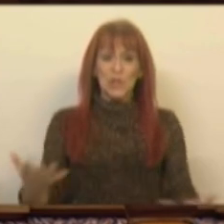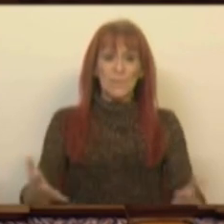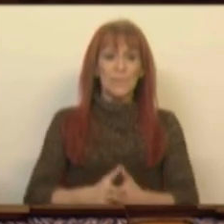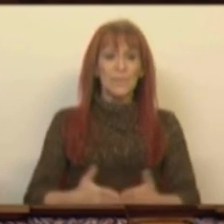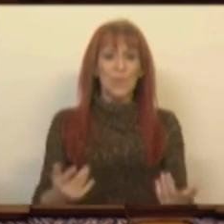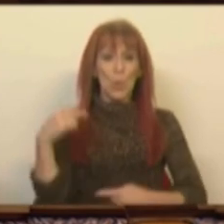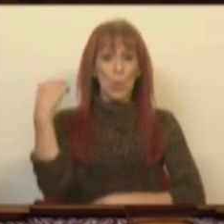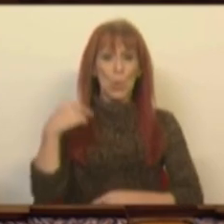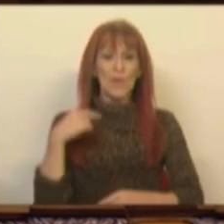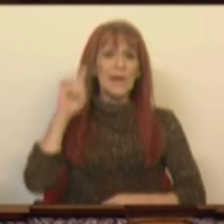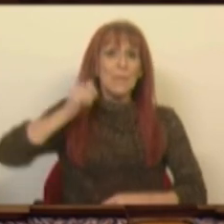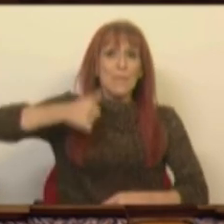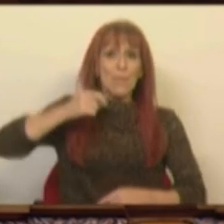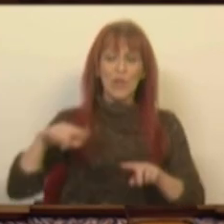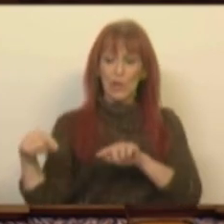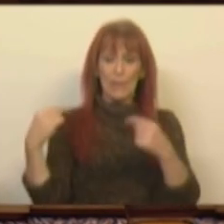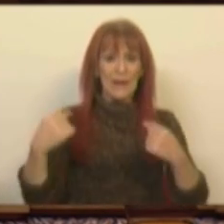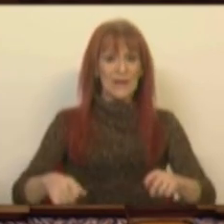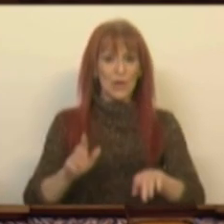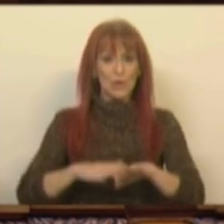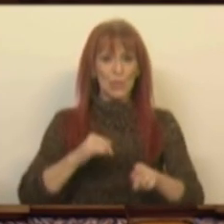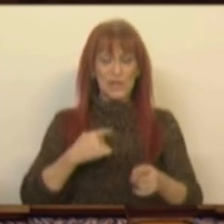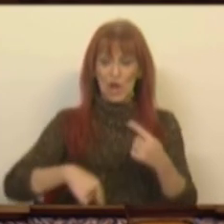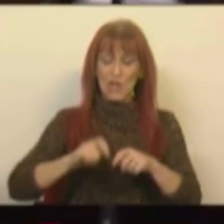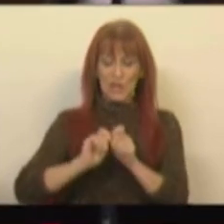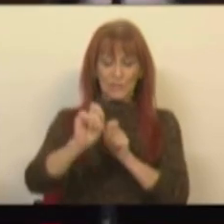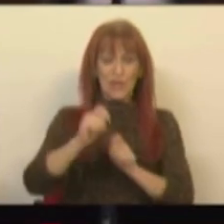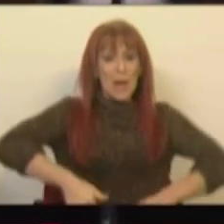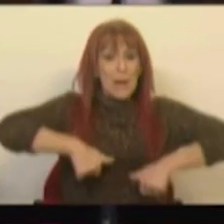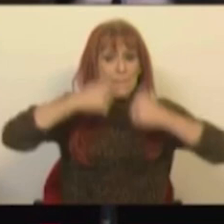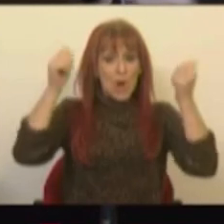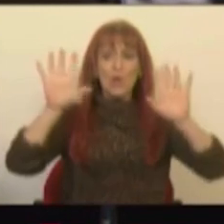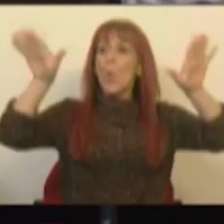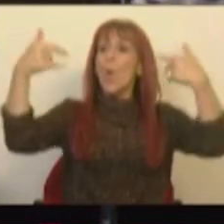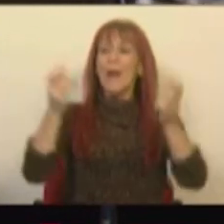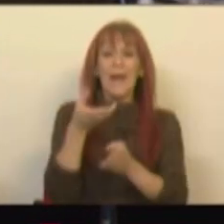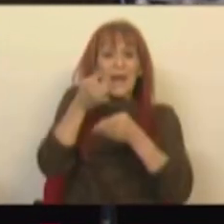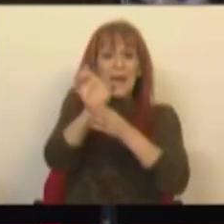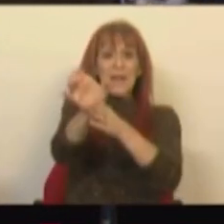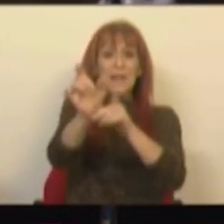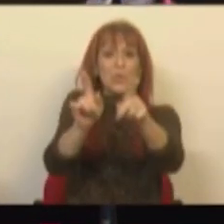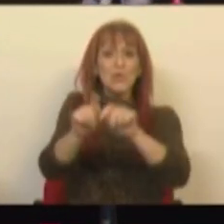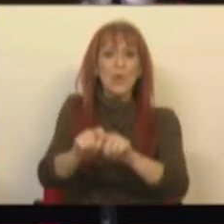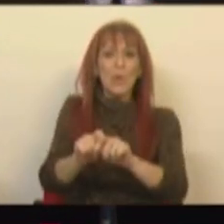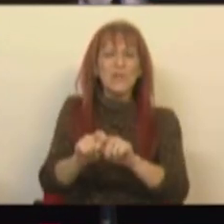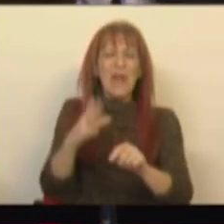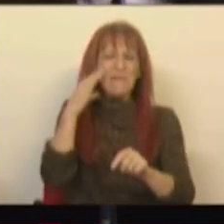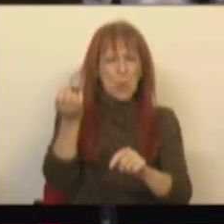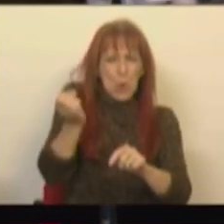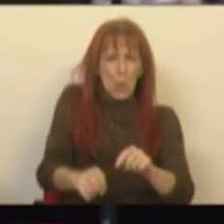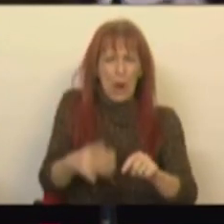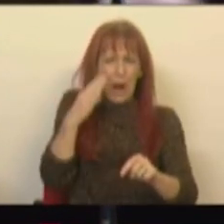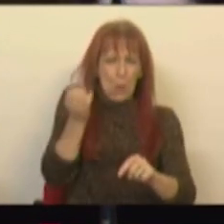O único mérito que este debate tem é fornecermos uma definição melhor do que a de qualquer dicionário para a desvergonha e o